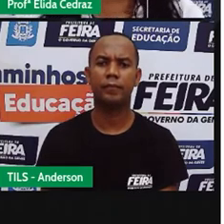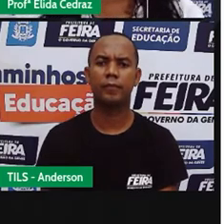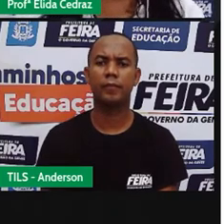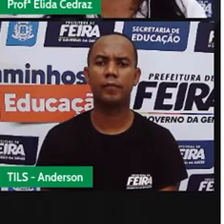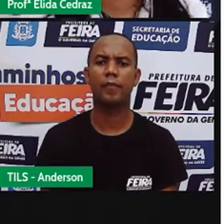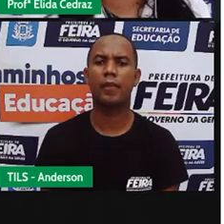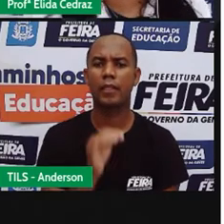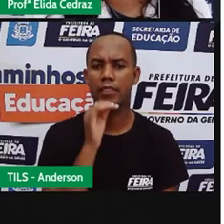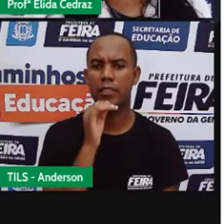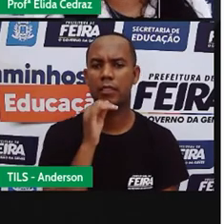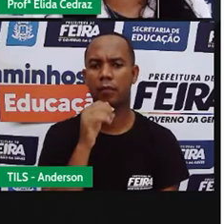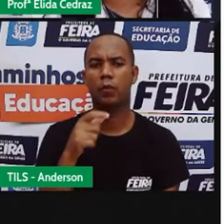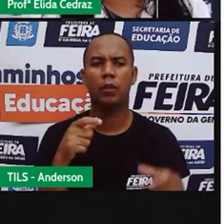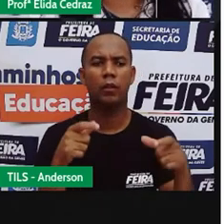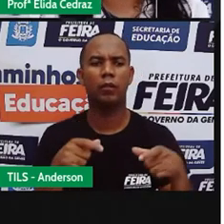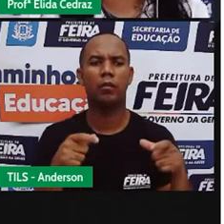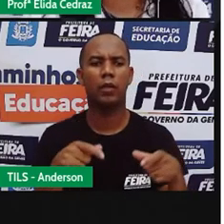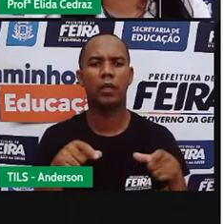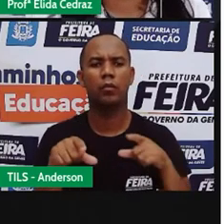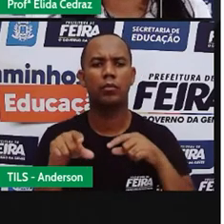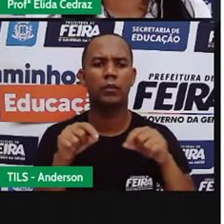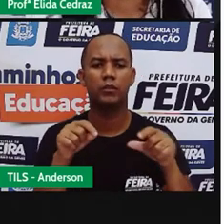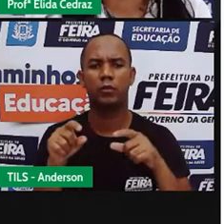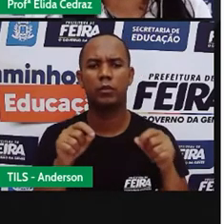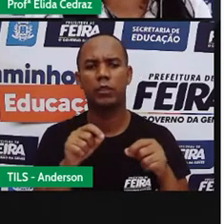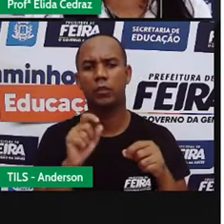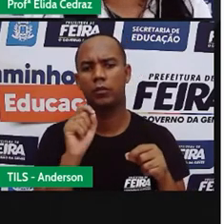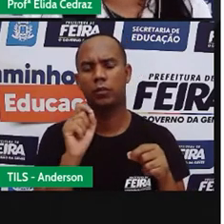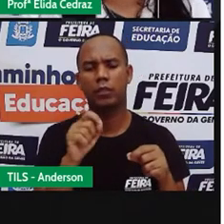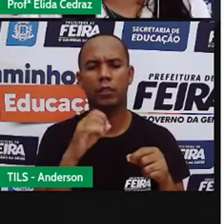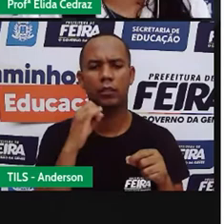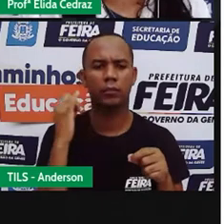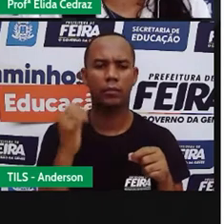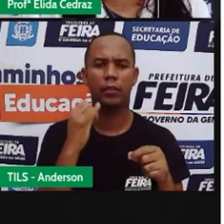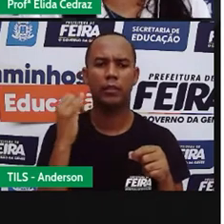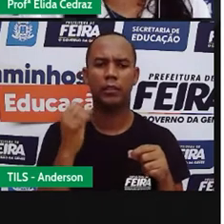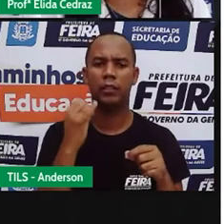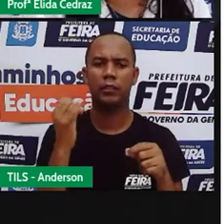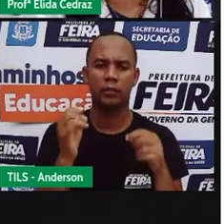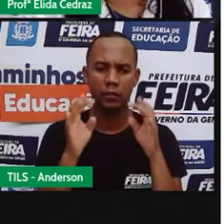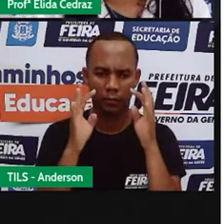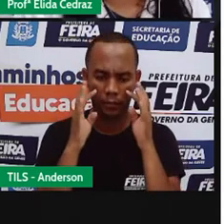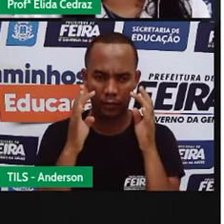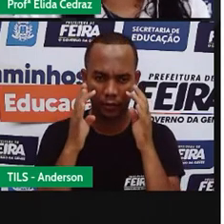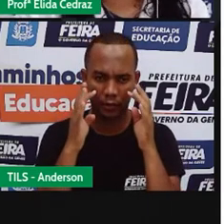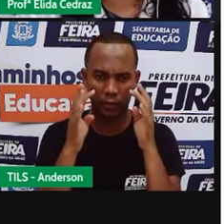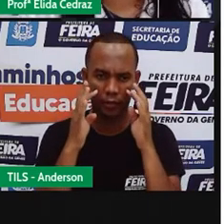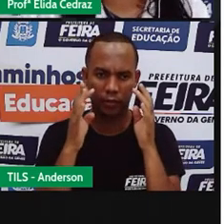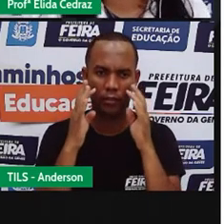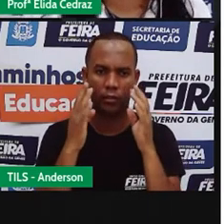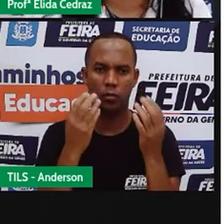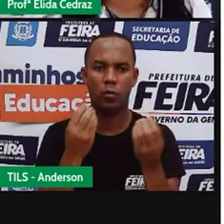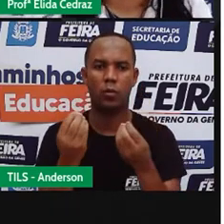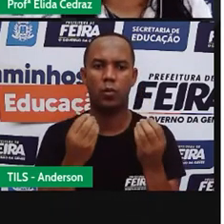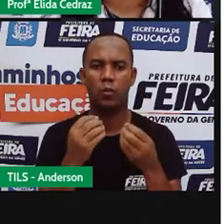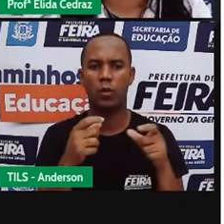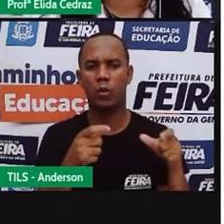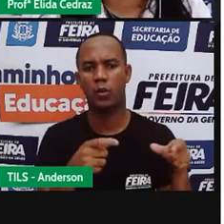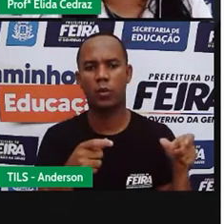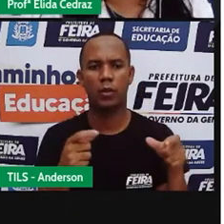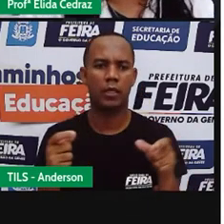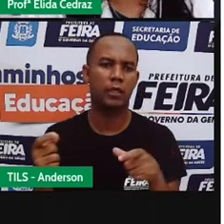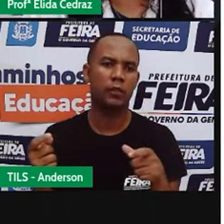local disponível. Por isso que é muito importante a gente prestar atenção no clima, no